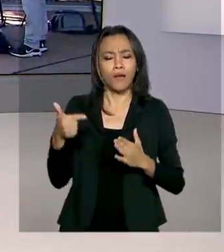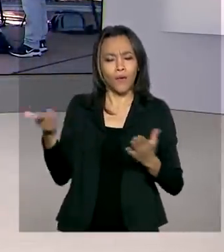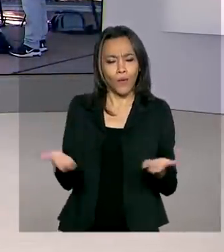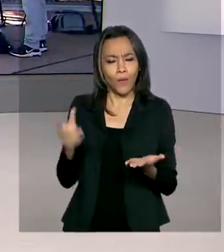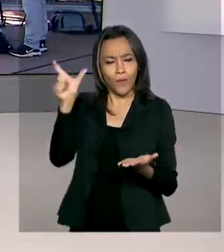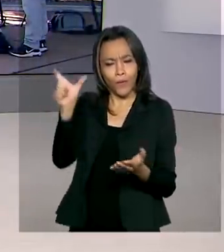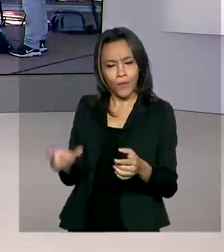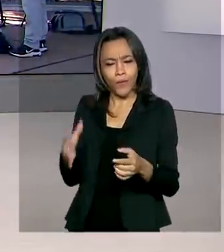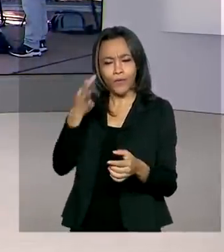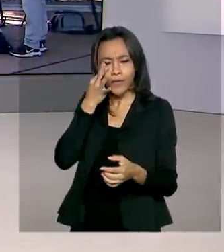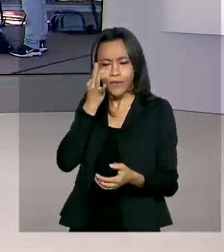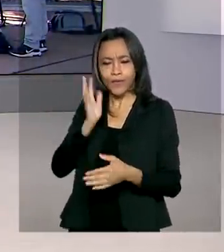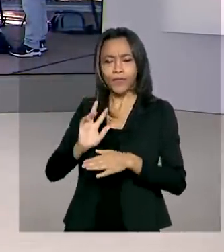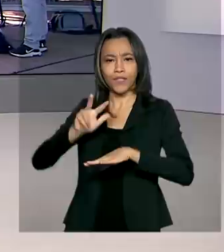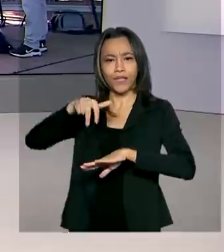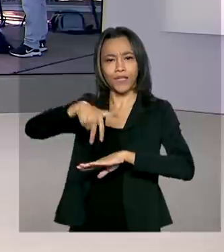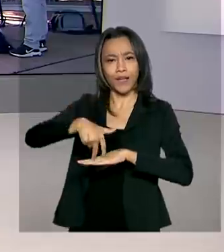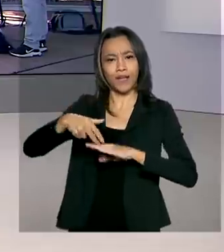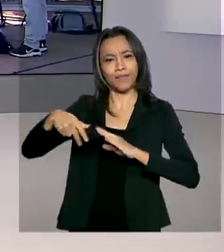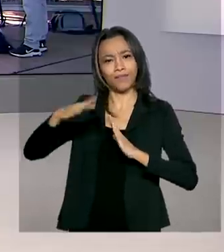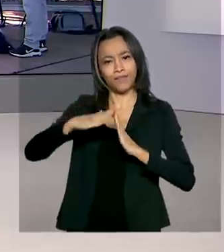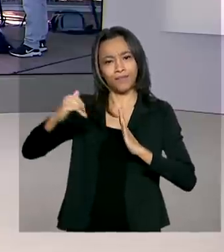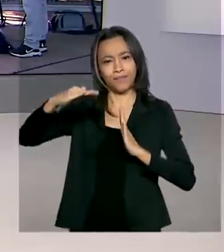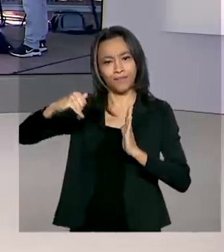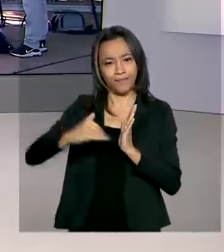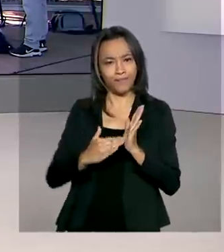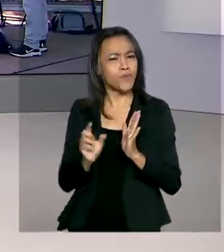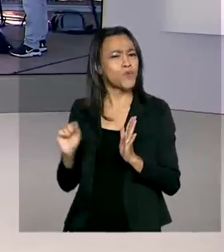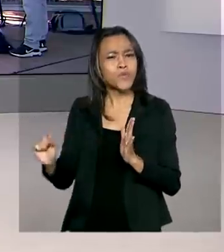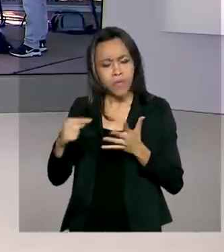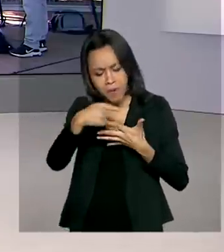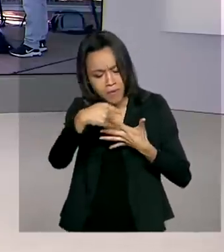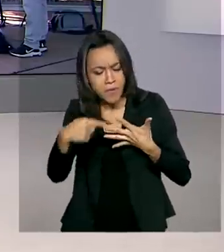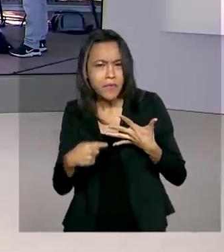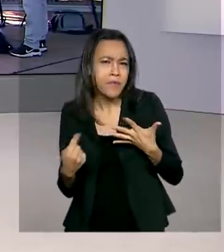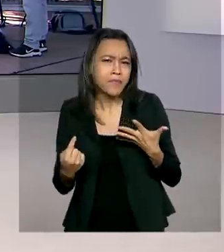Ela está hoje lá no Palácio da Alvorada. Luciana, que atividades são essas? Bom dia.